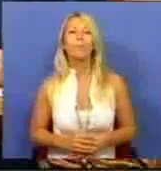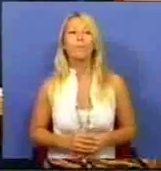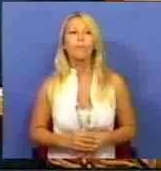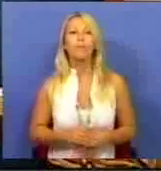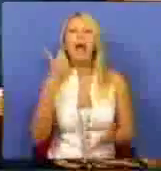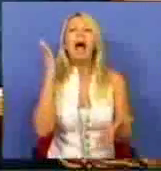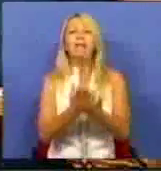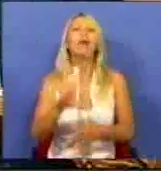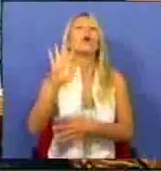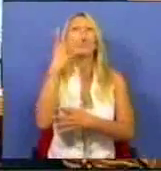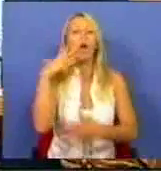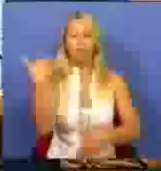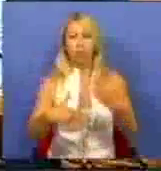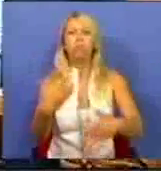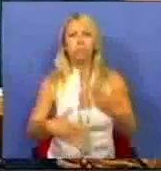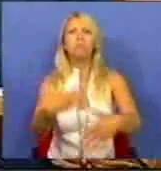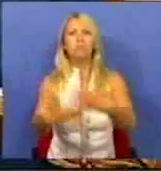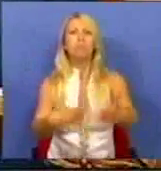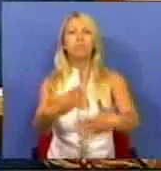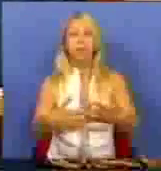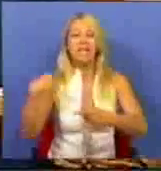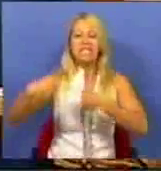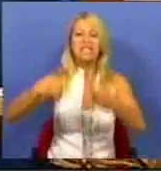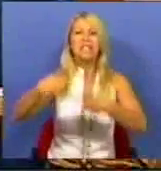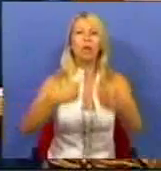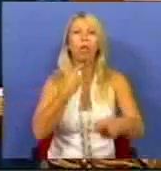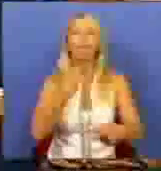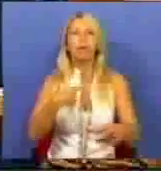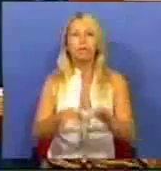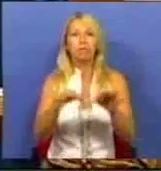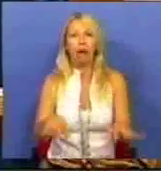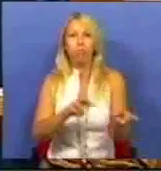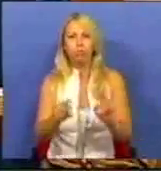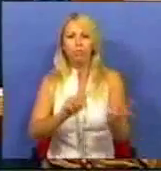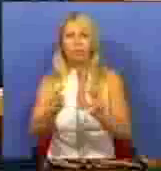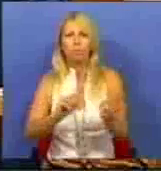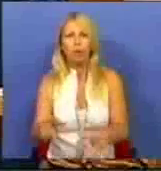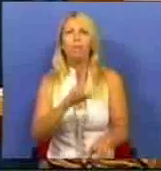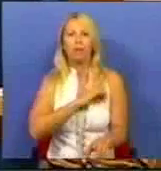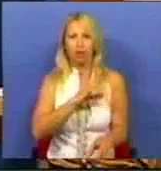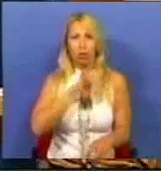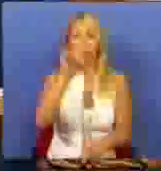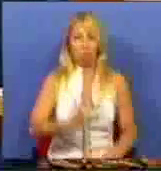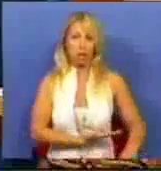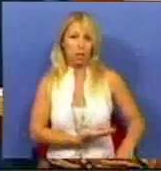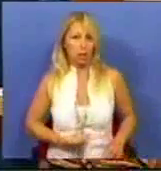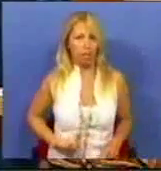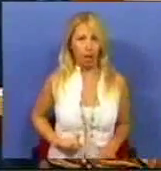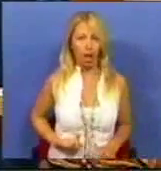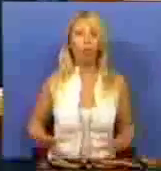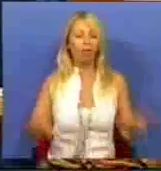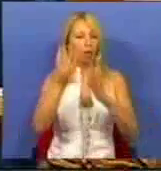Até quando se prolongará este ciclo vicioso de privações, de desemprego, de